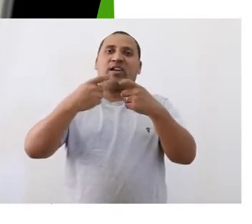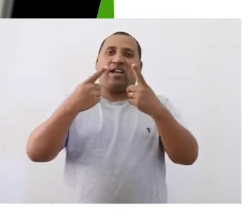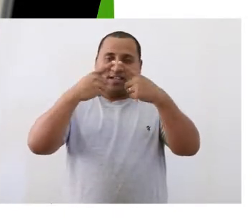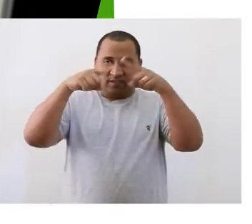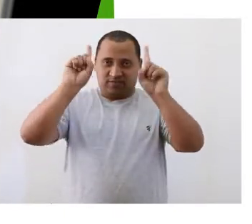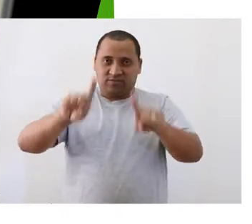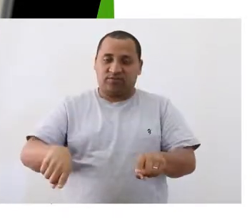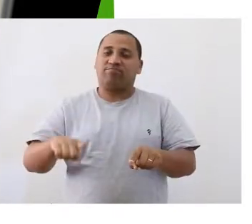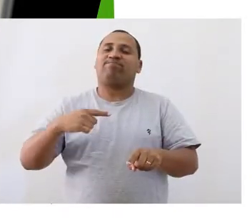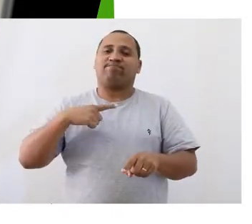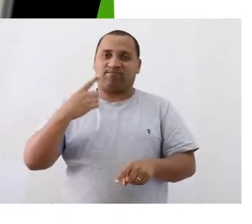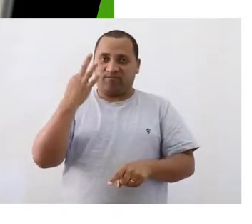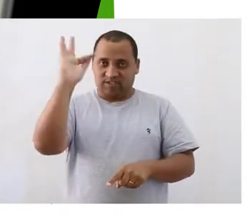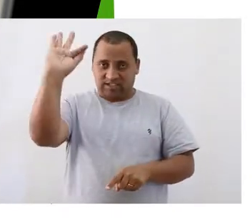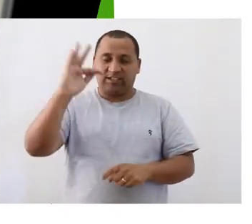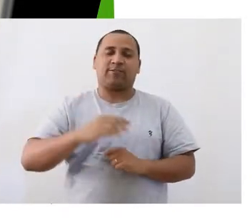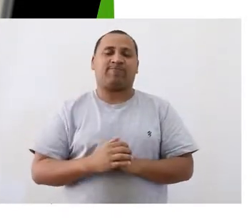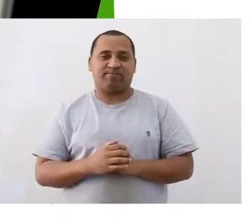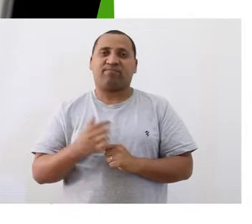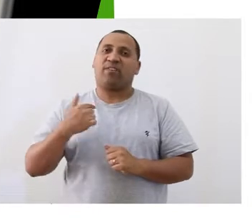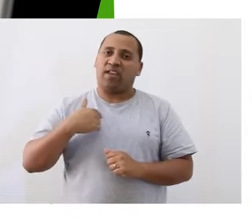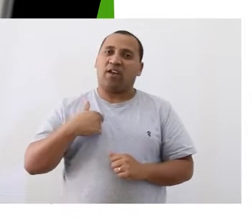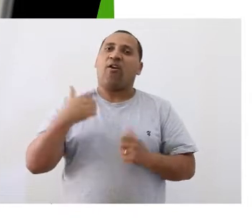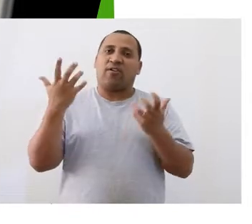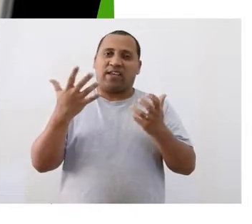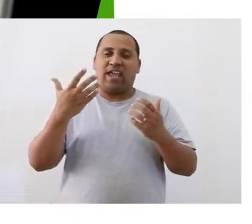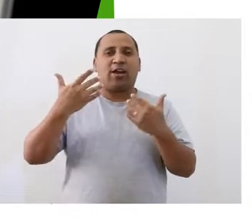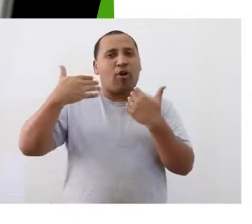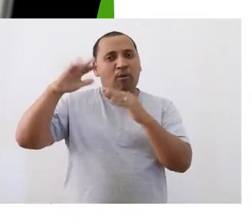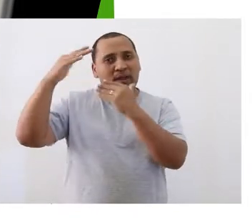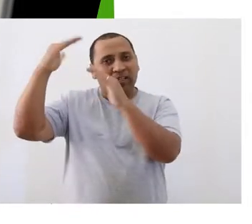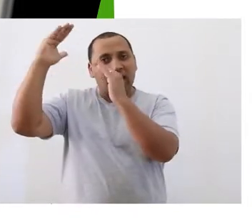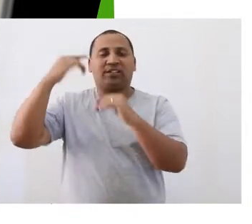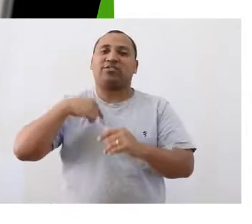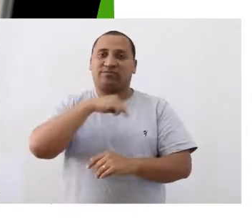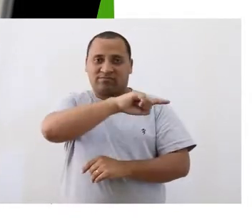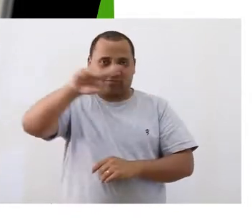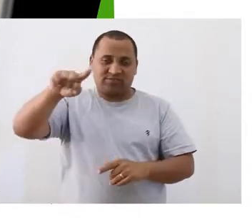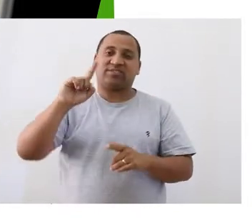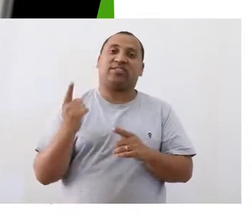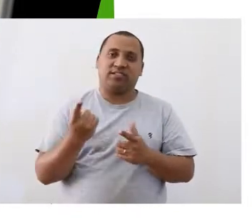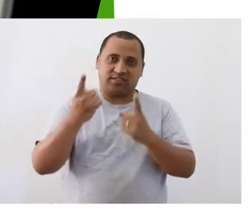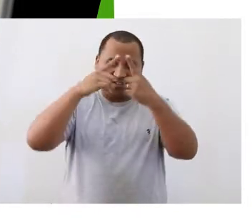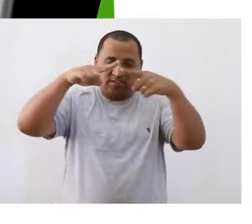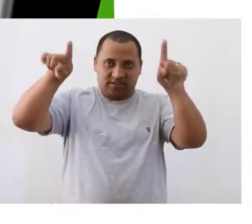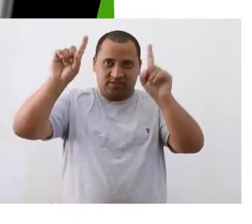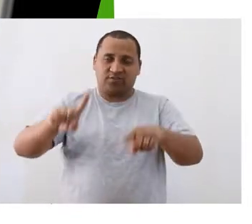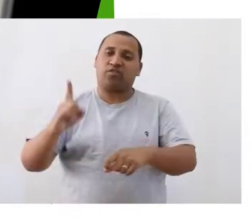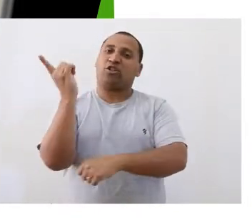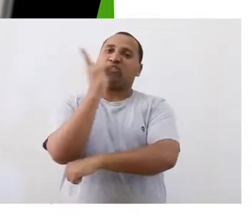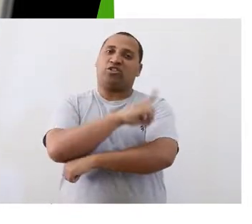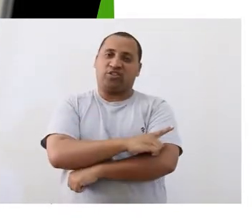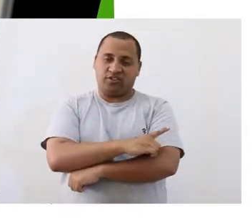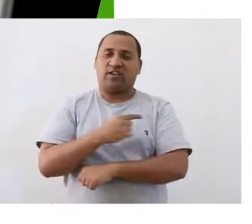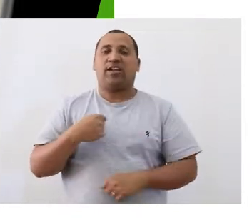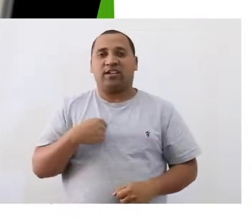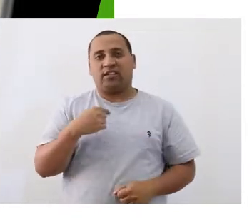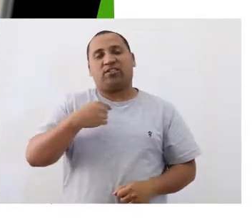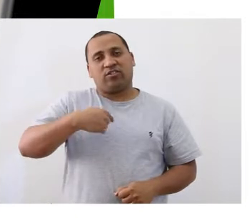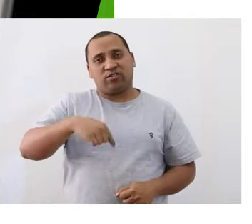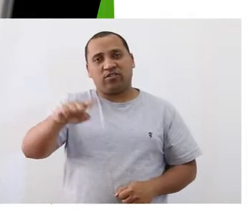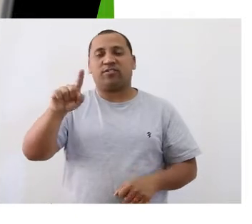serviço público federal. E em fazer a homenagem ao servidor público pelo seu dia, eu